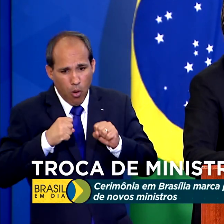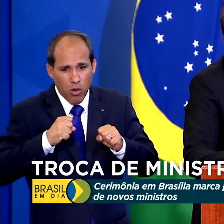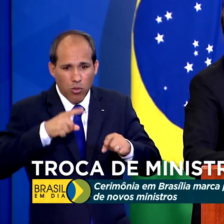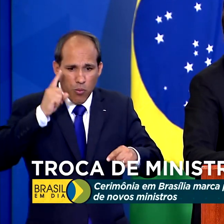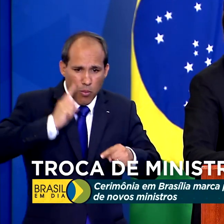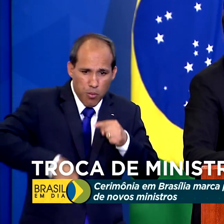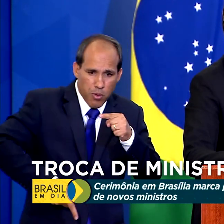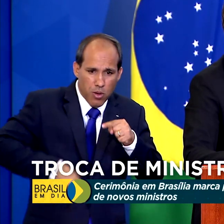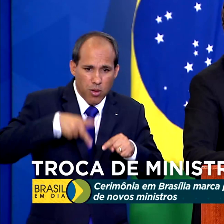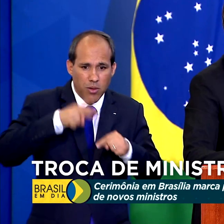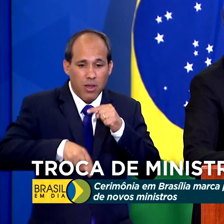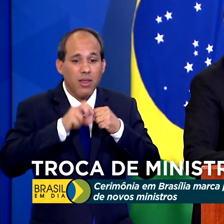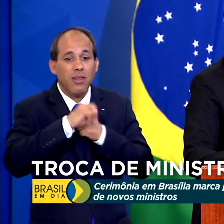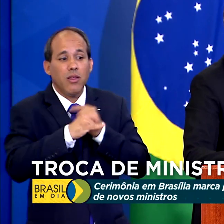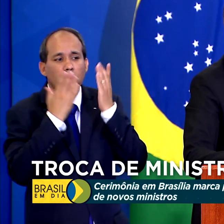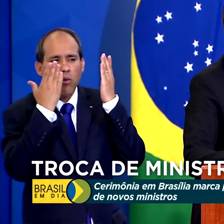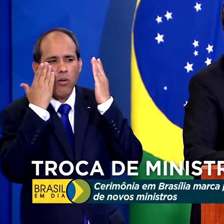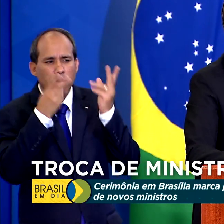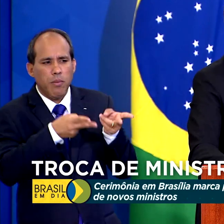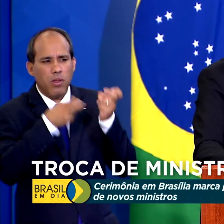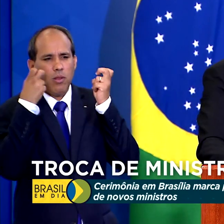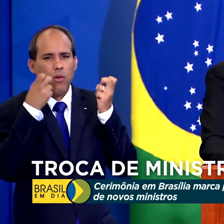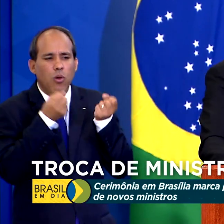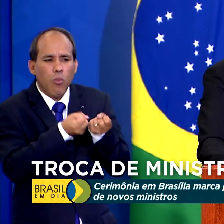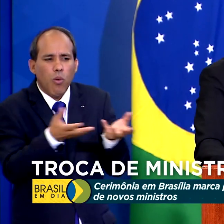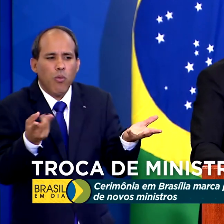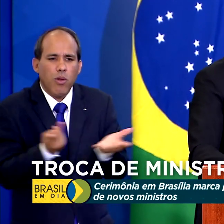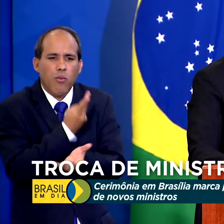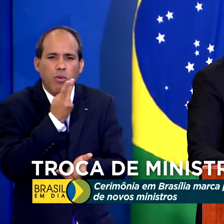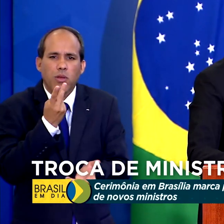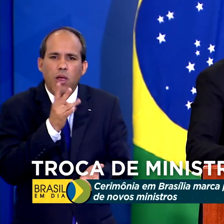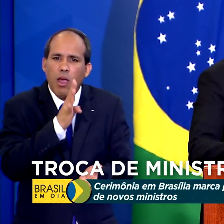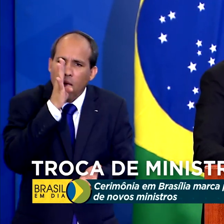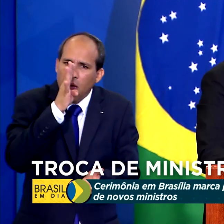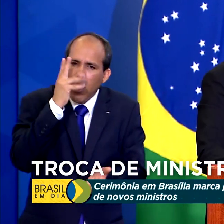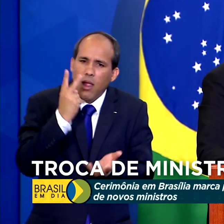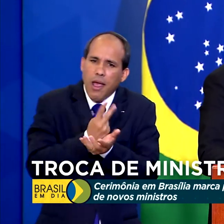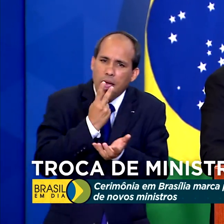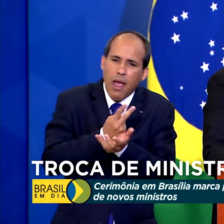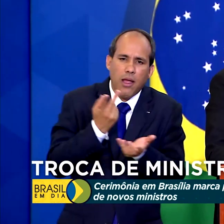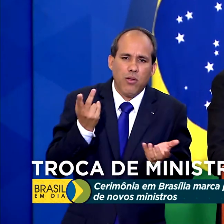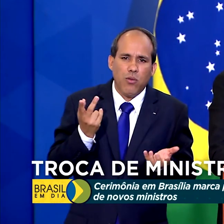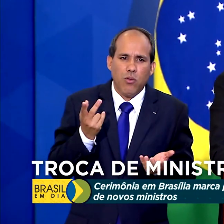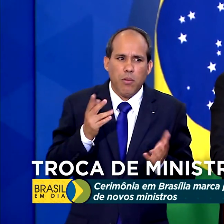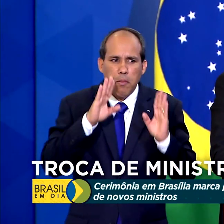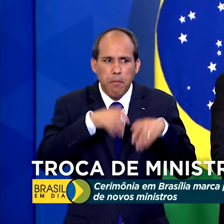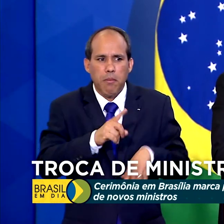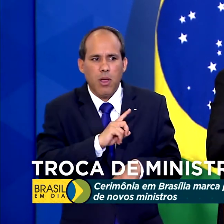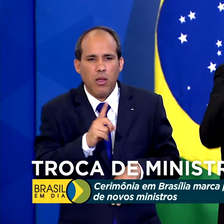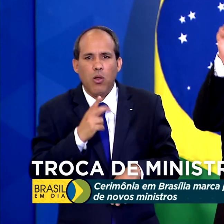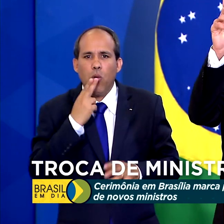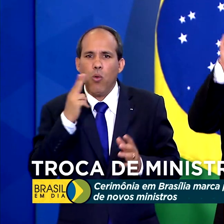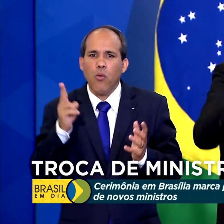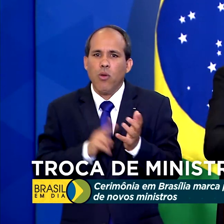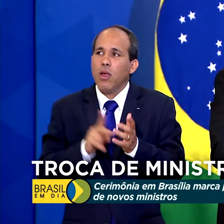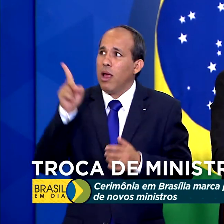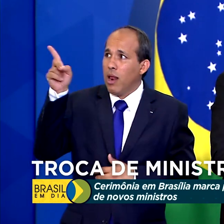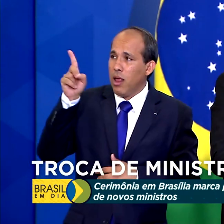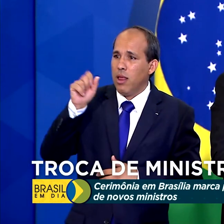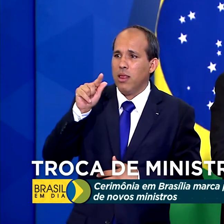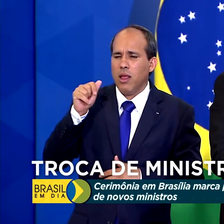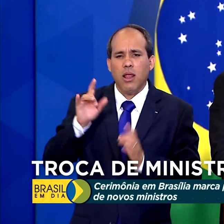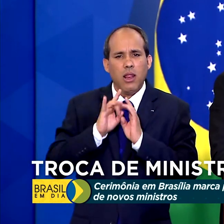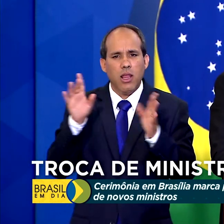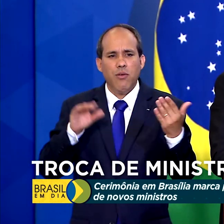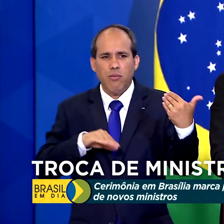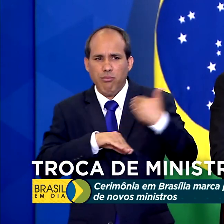se perceber algo que está acontecendo de errado ou que não está indo muito bem. Converso com vocês, portas abertas aqui.